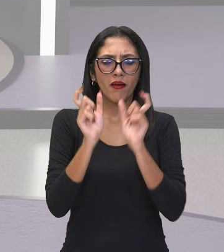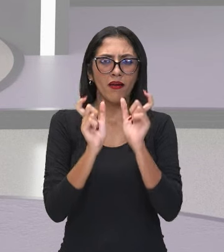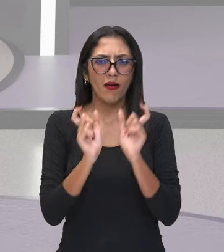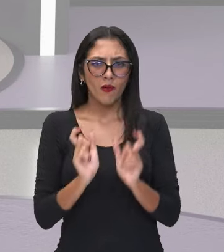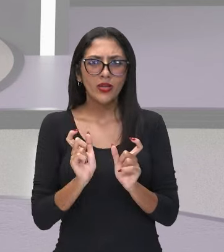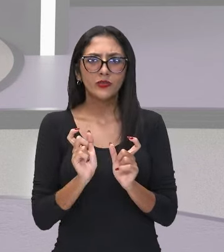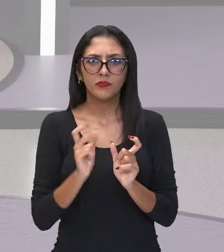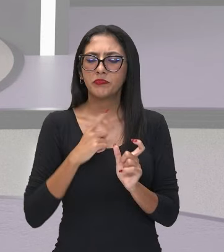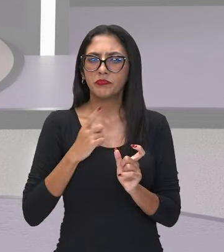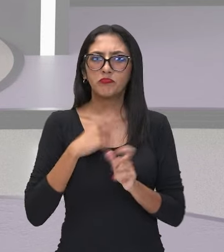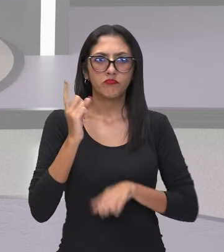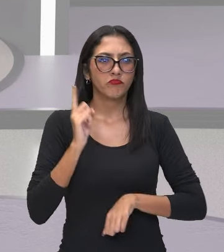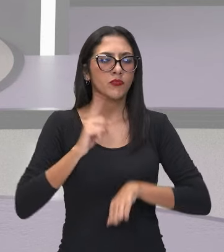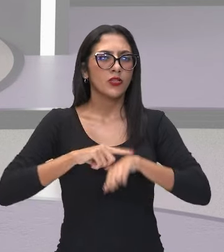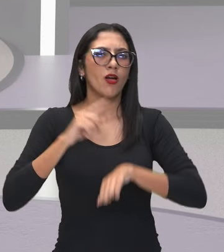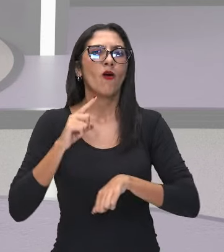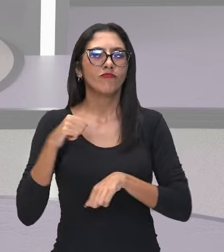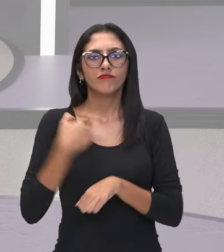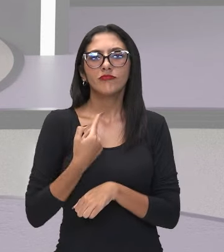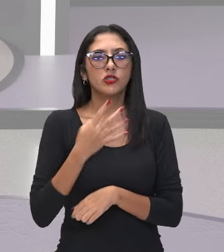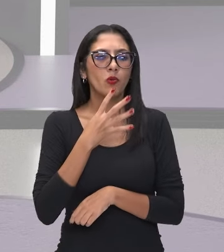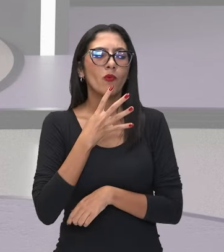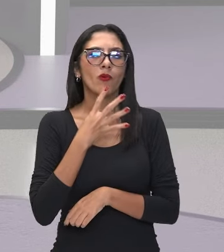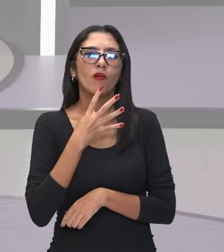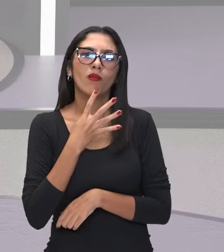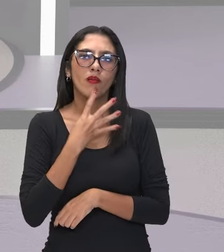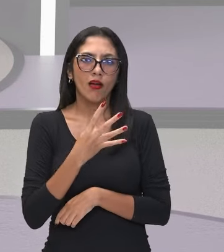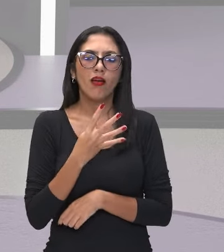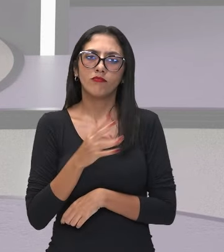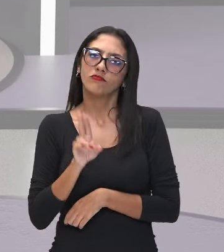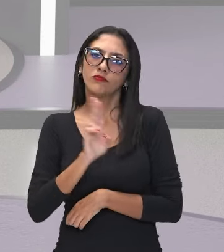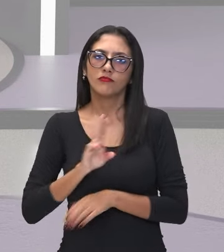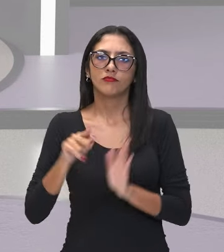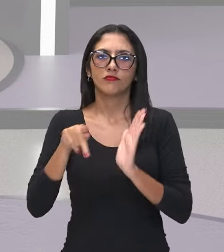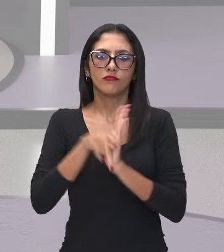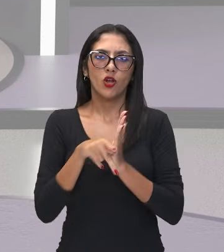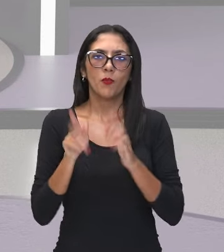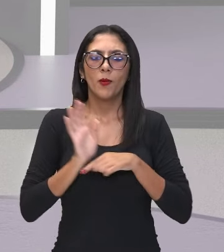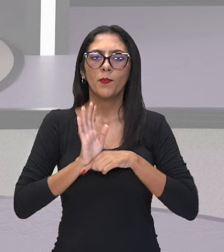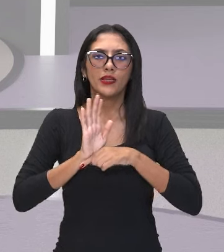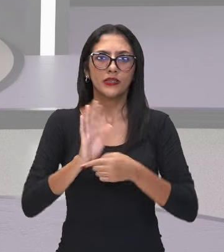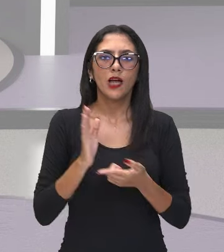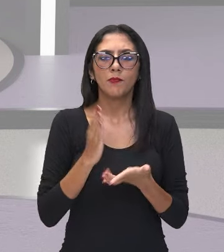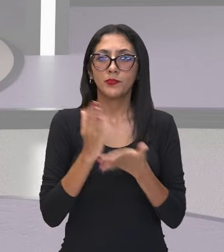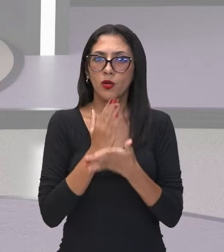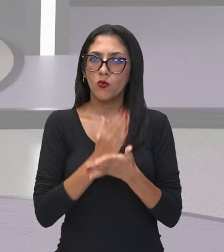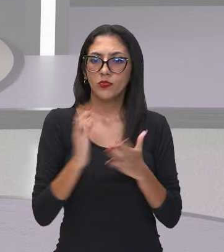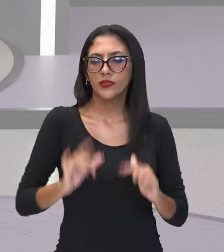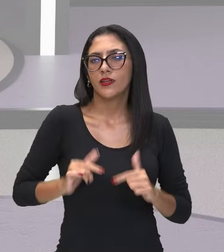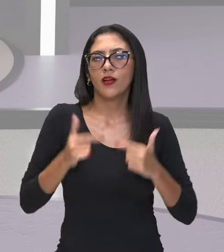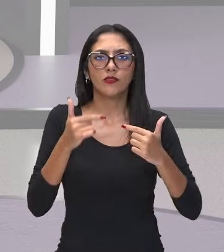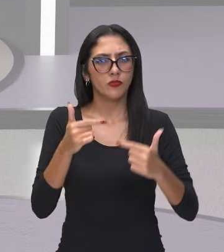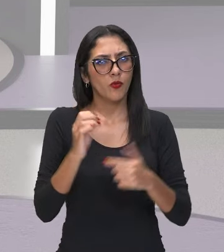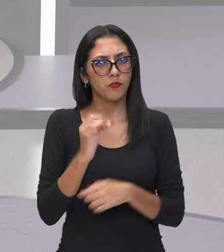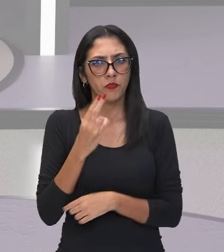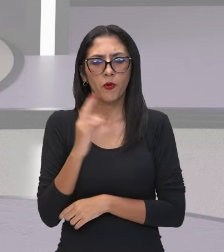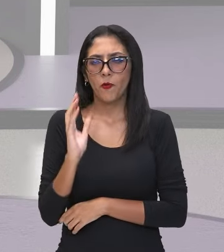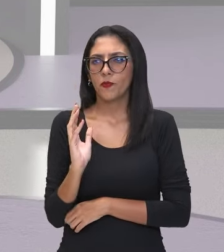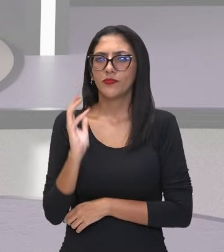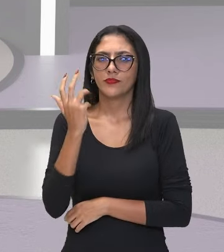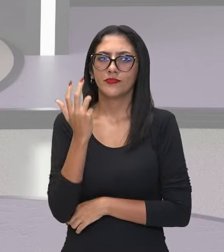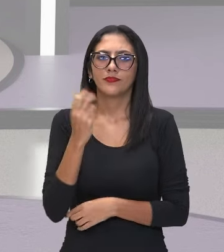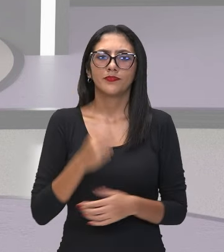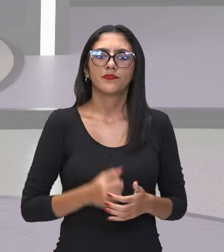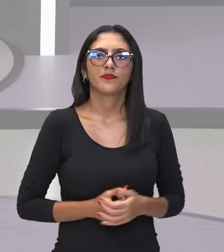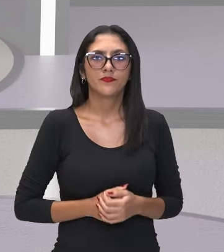que automaticamente já fazemos o emprego delas ali para expressar certas situações. Então nós temos aqui